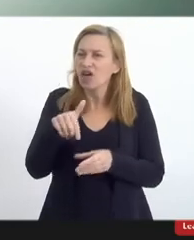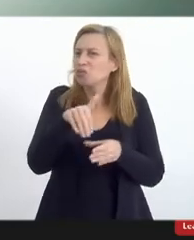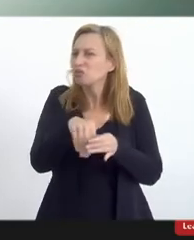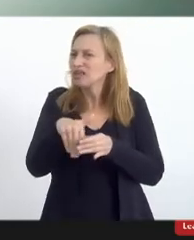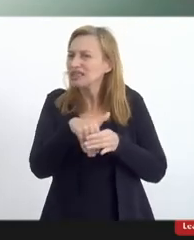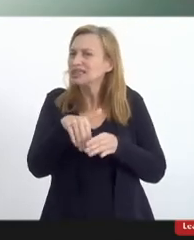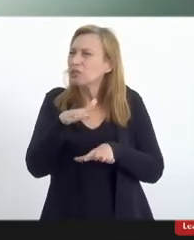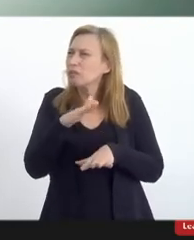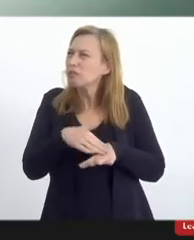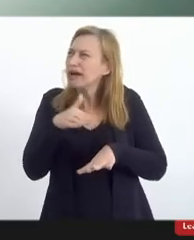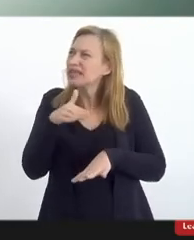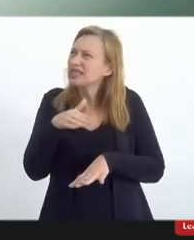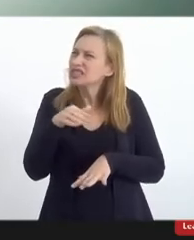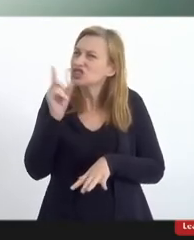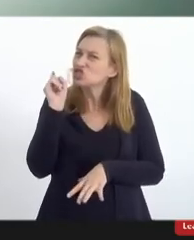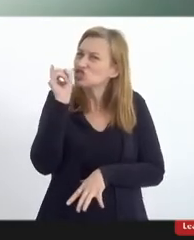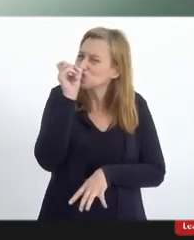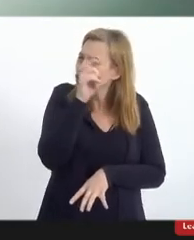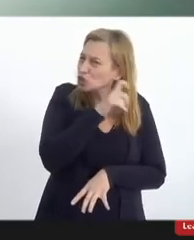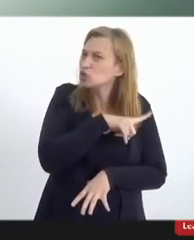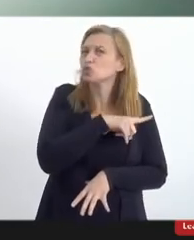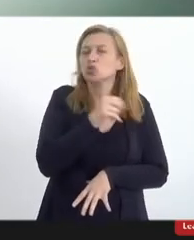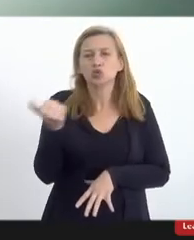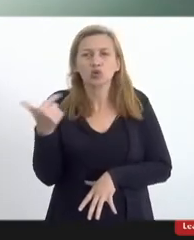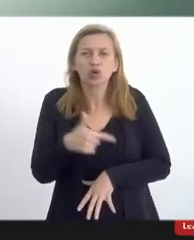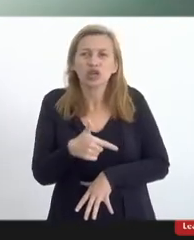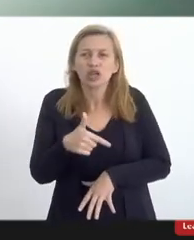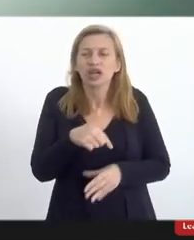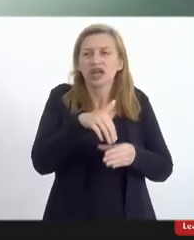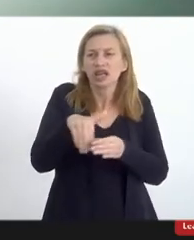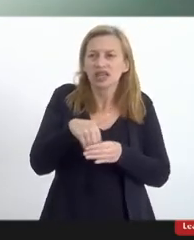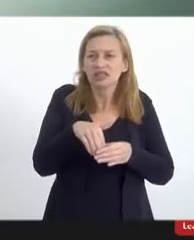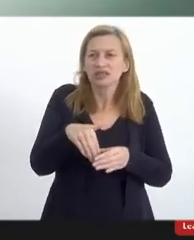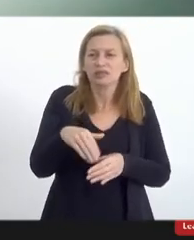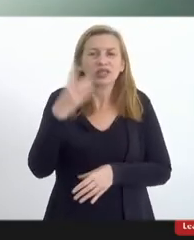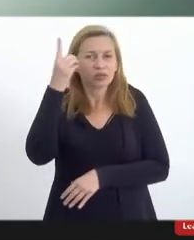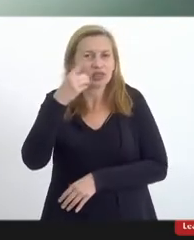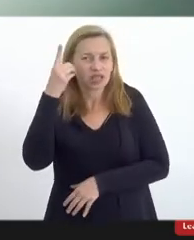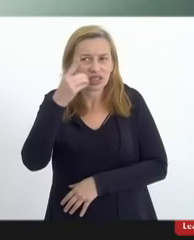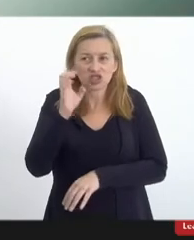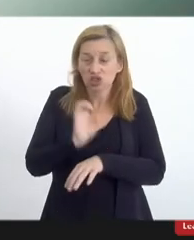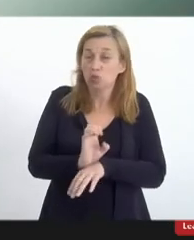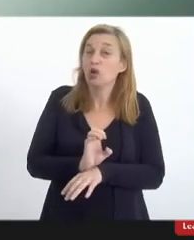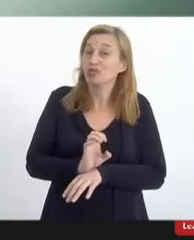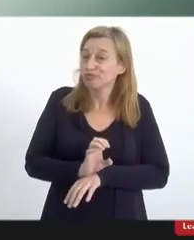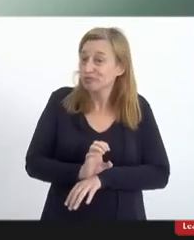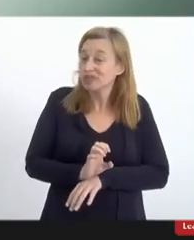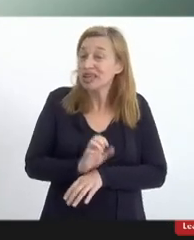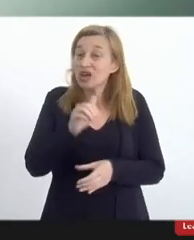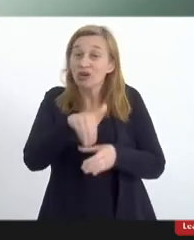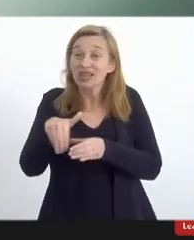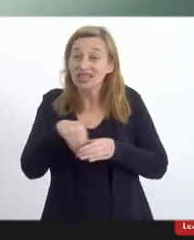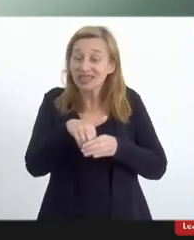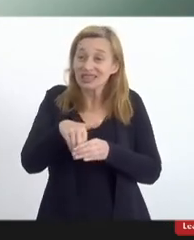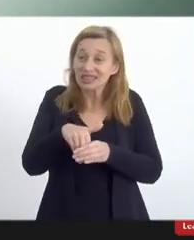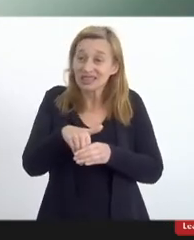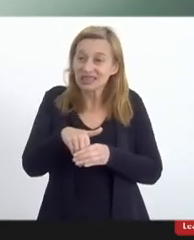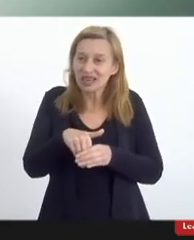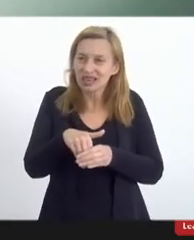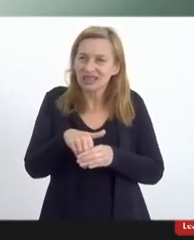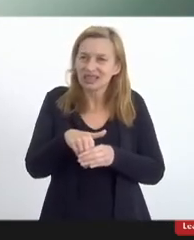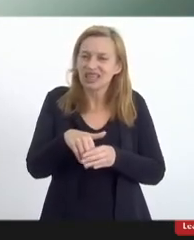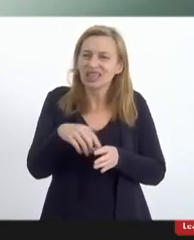mais é difícil do que a eleição para deputado estadual uma eleição que tem a ver muito com a